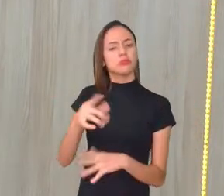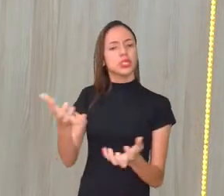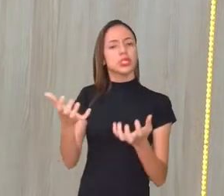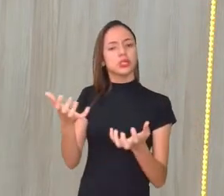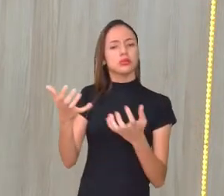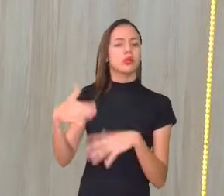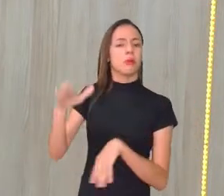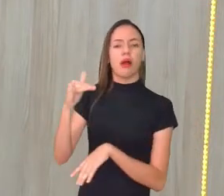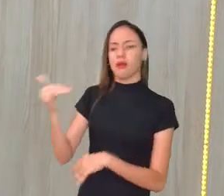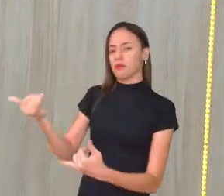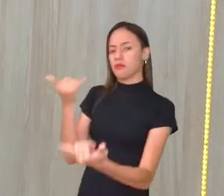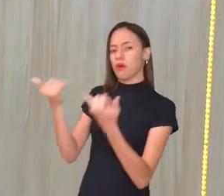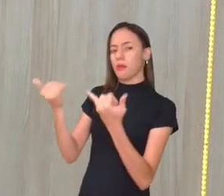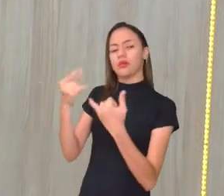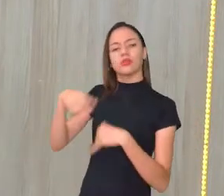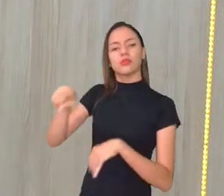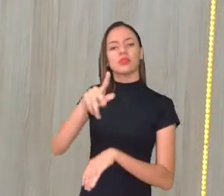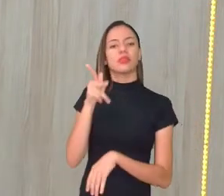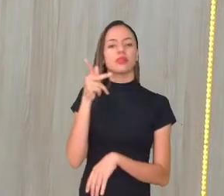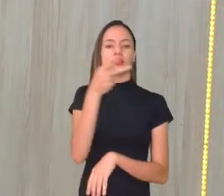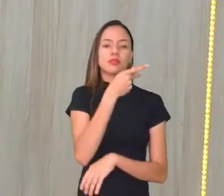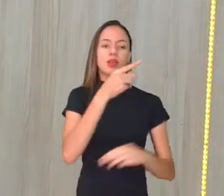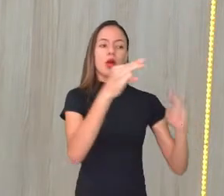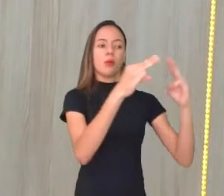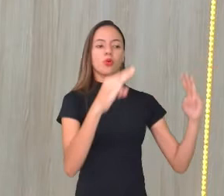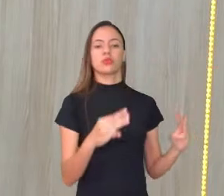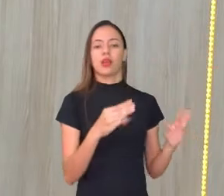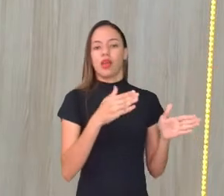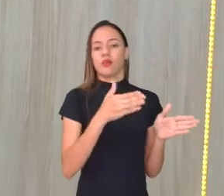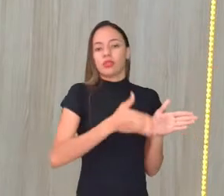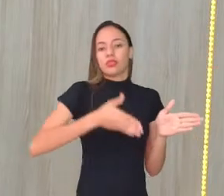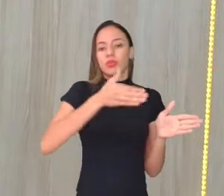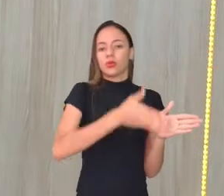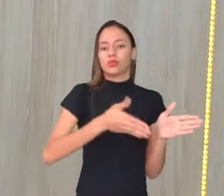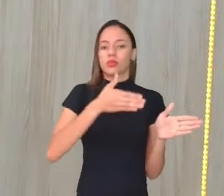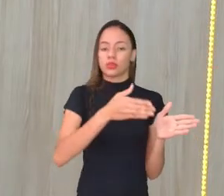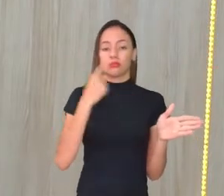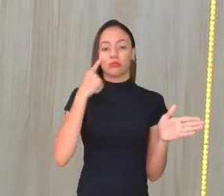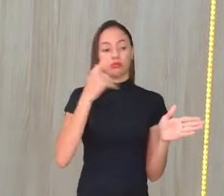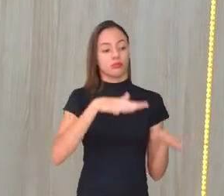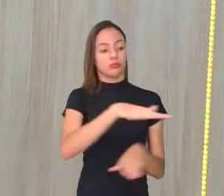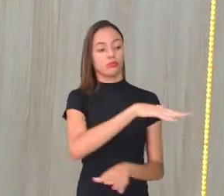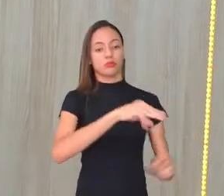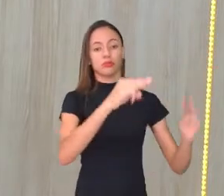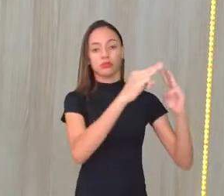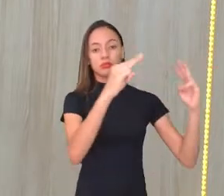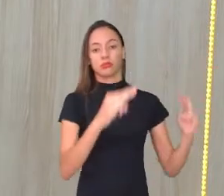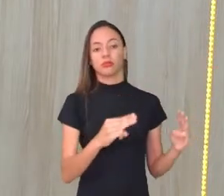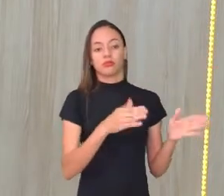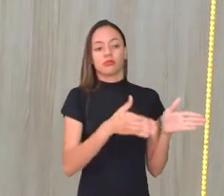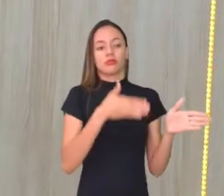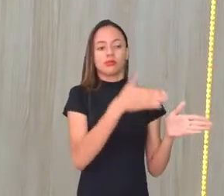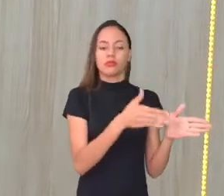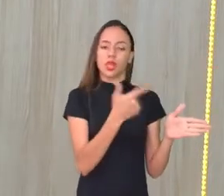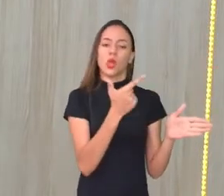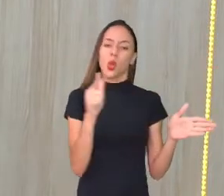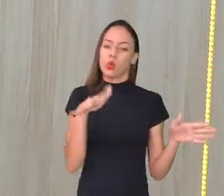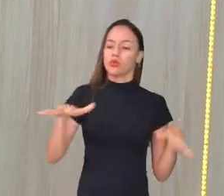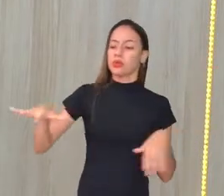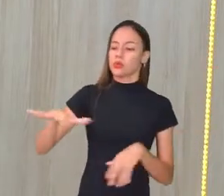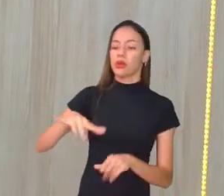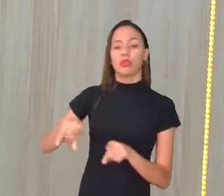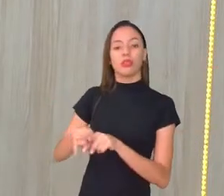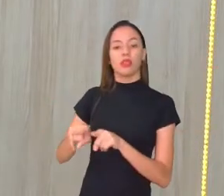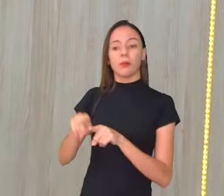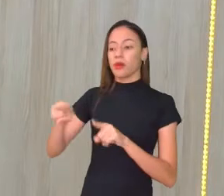respeito, você pode visitar o Museu do Trem. Esse espaço, gente, o Museu do Trem e outros tantos espaços, é um